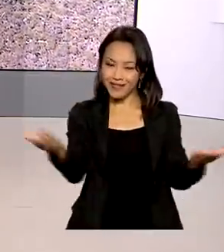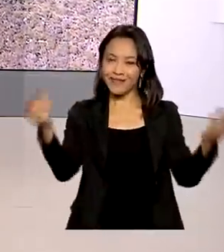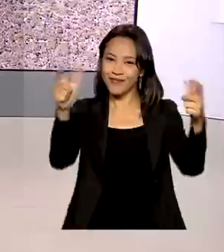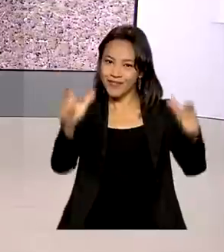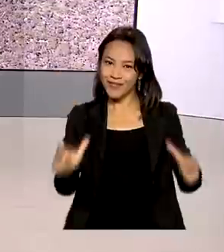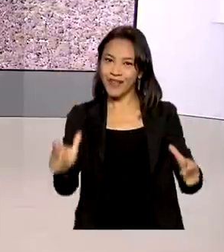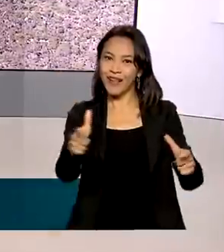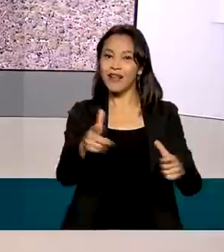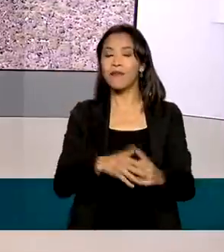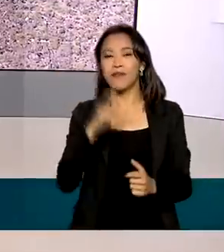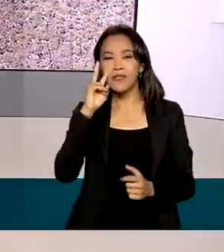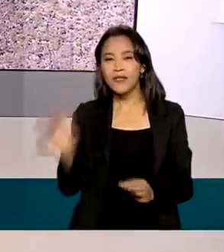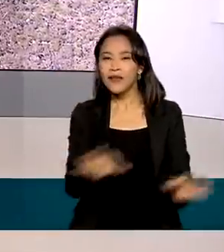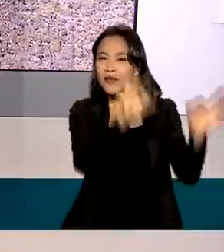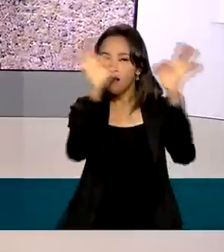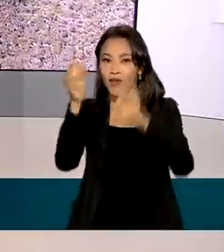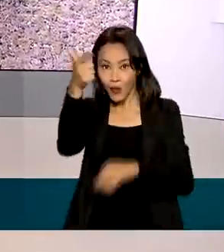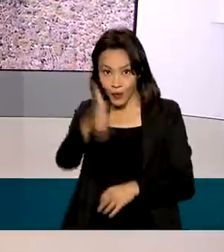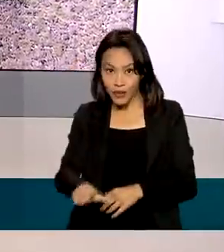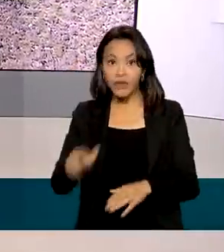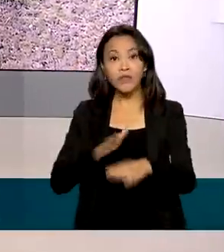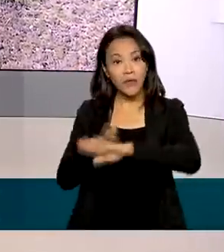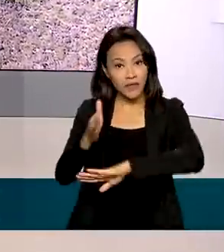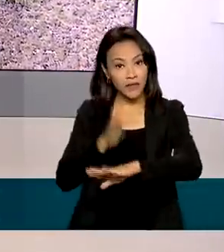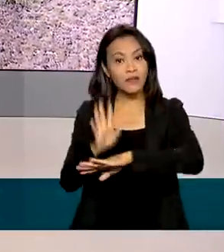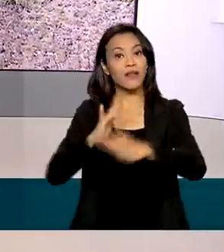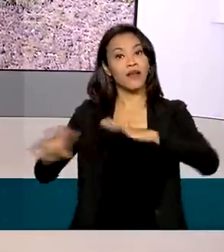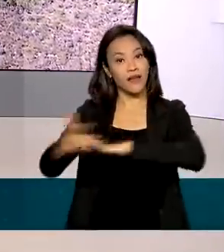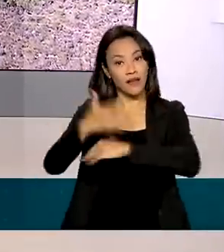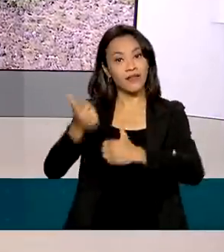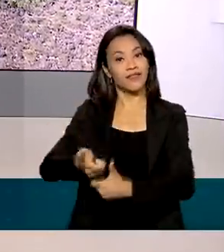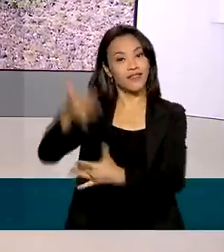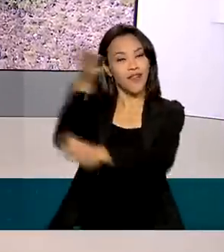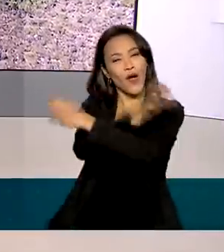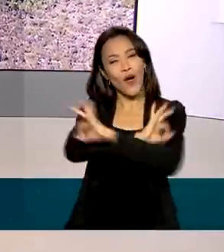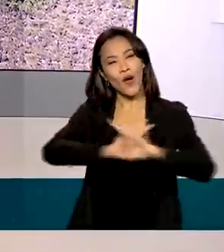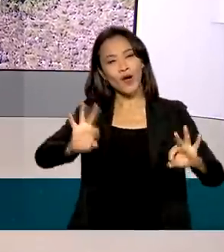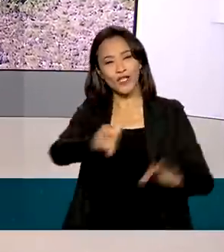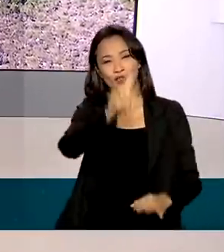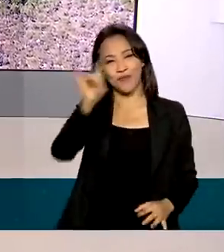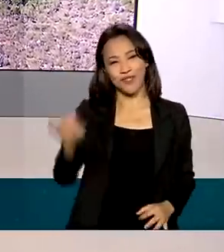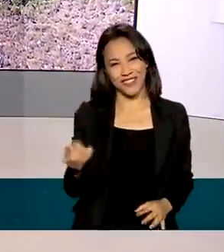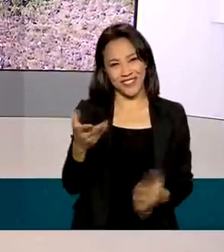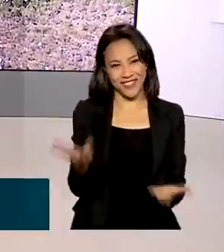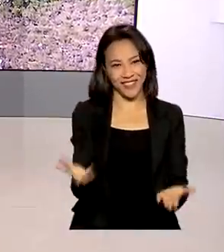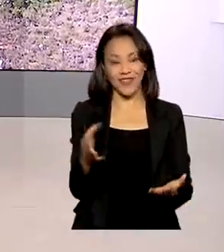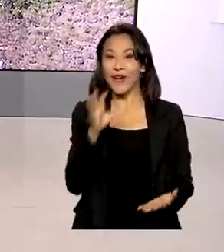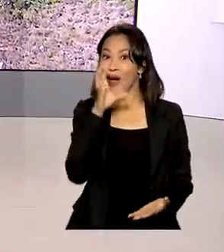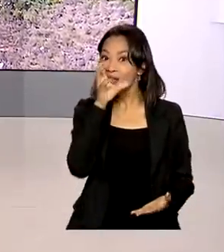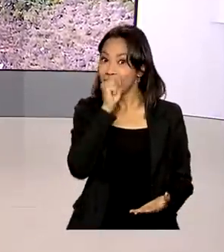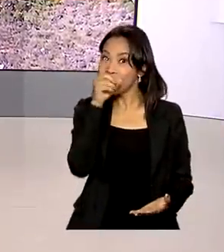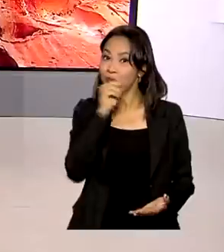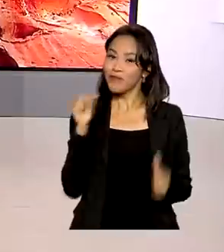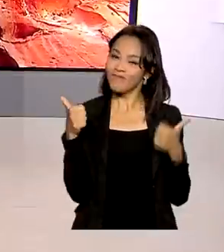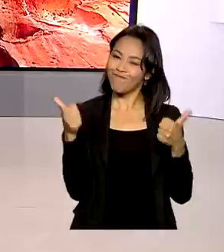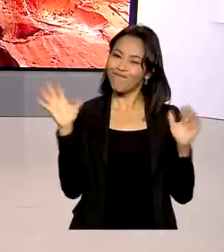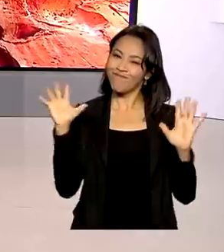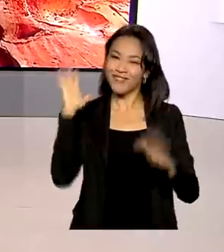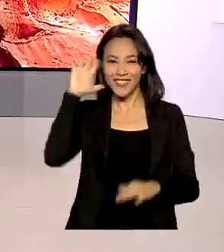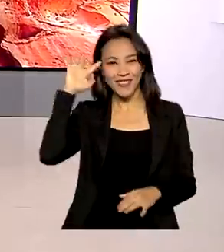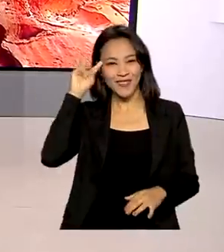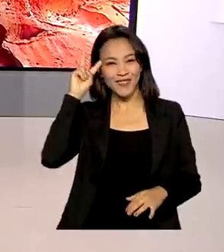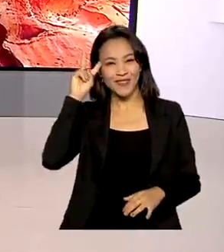Para rever essas reportagens de hoje, acesse as nossas redes sociais. Para você, um ótimo dia, um ótimo final de semana e até segunda-feira.